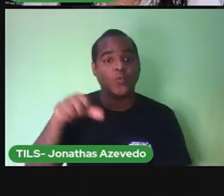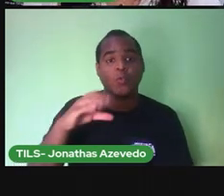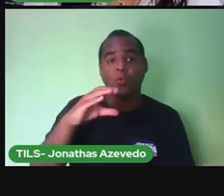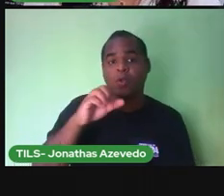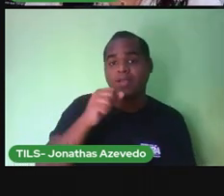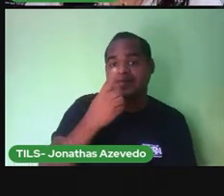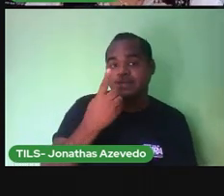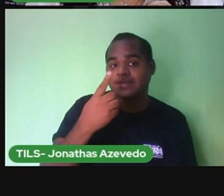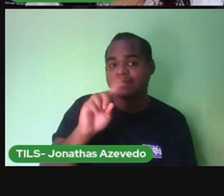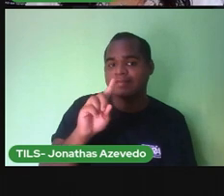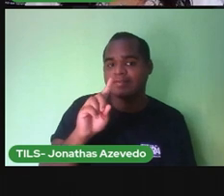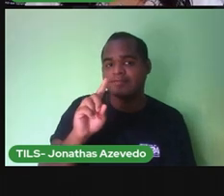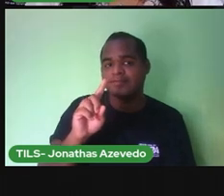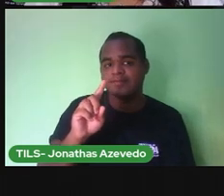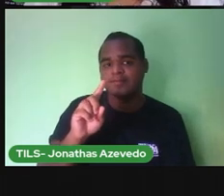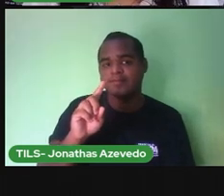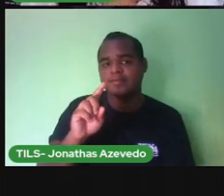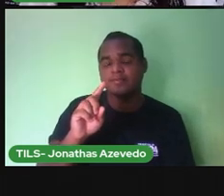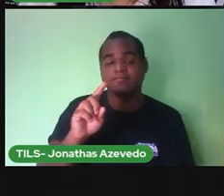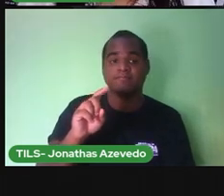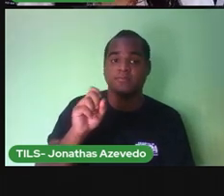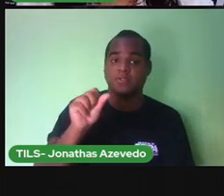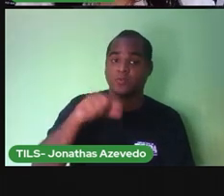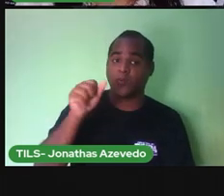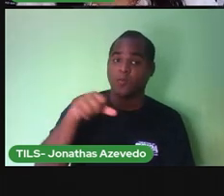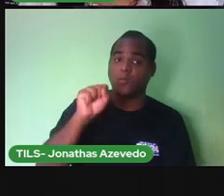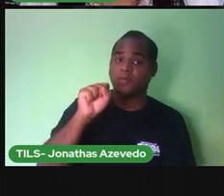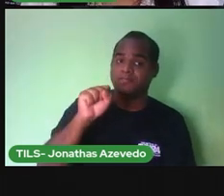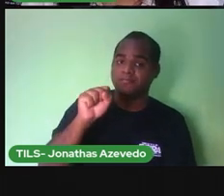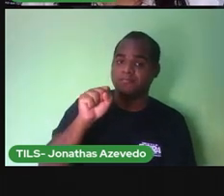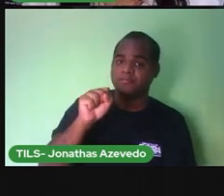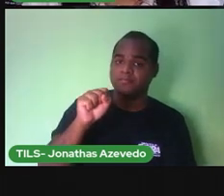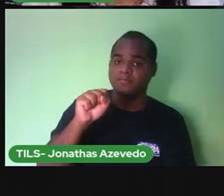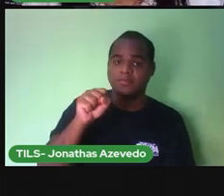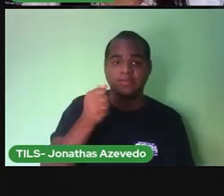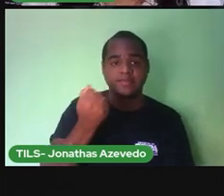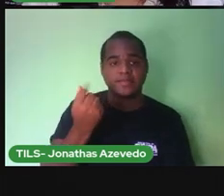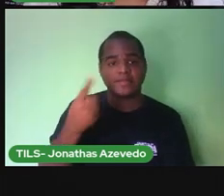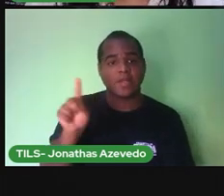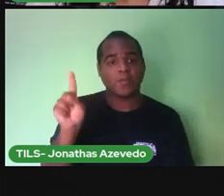E trocando pela letrinha S, ficou SÃO.